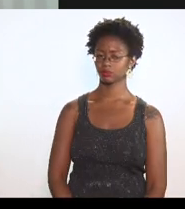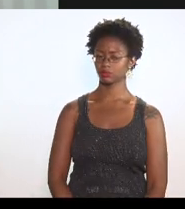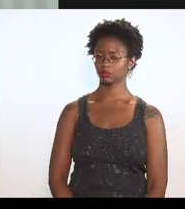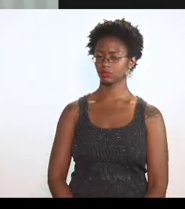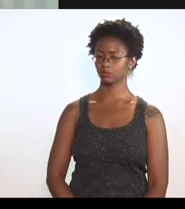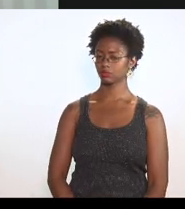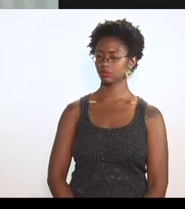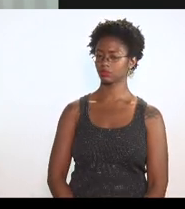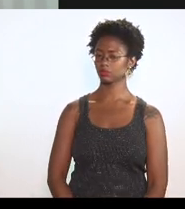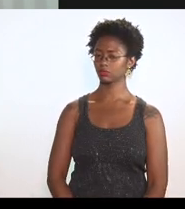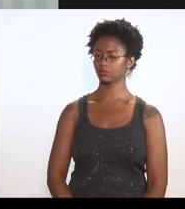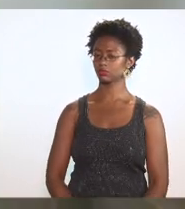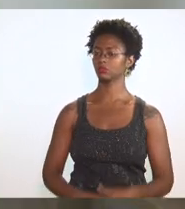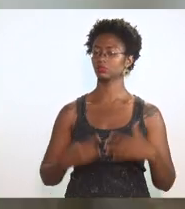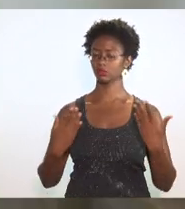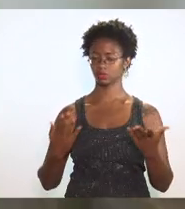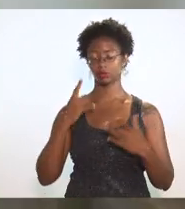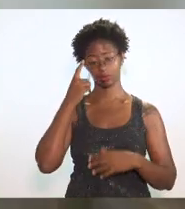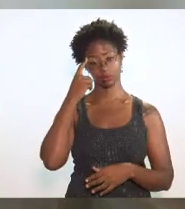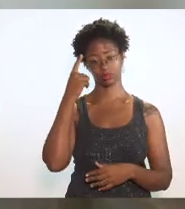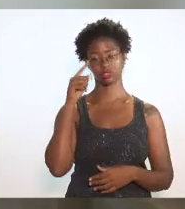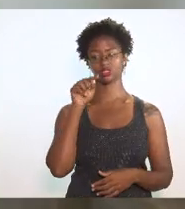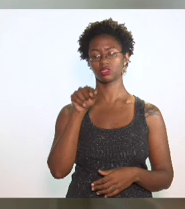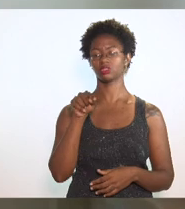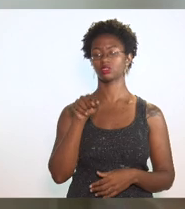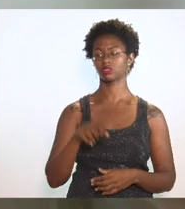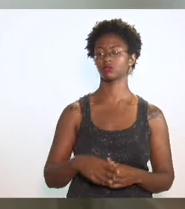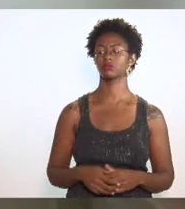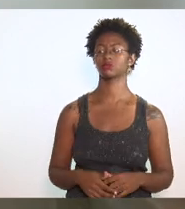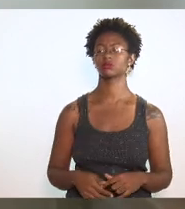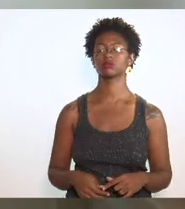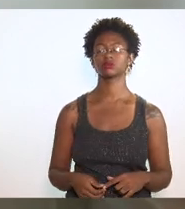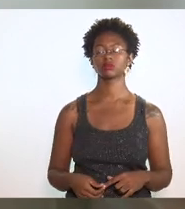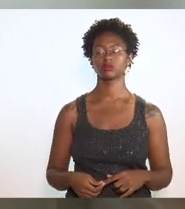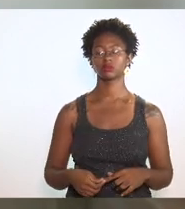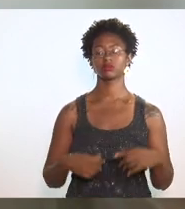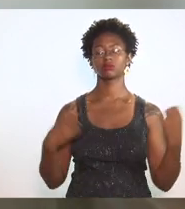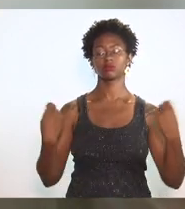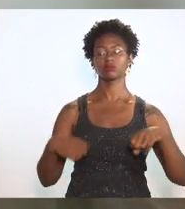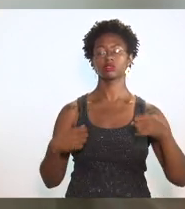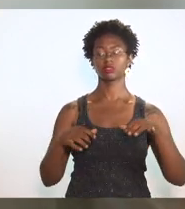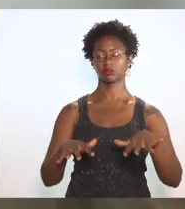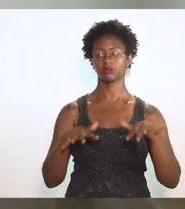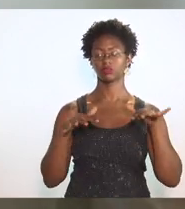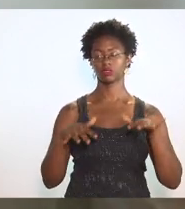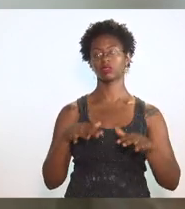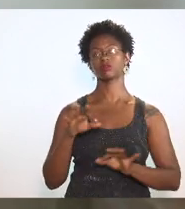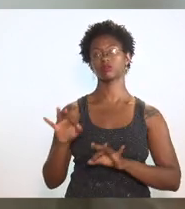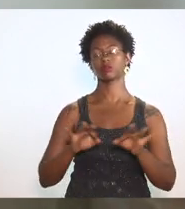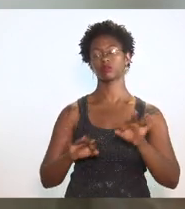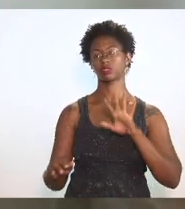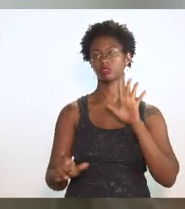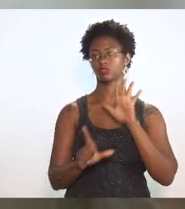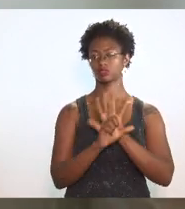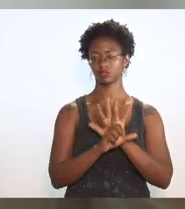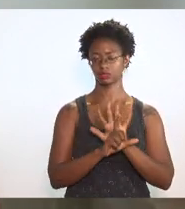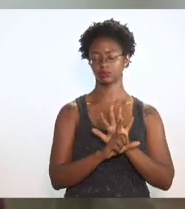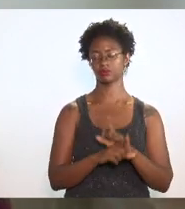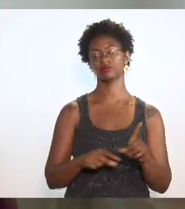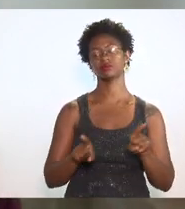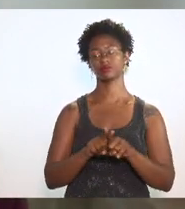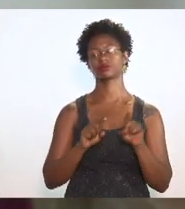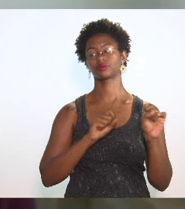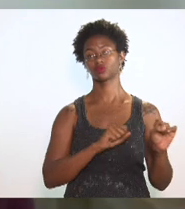então dentro dessa lógica cabe o parlamento deixar cabe o